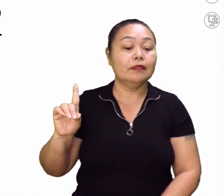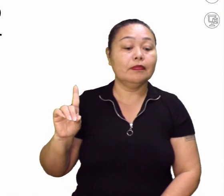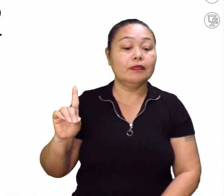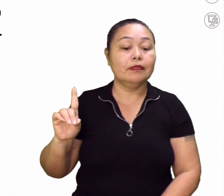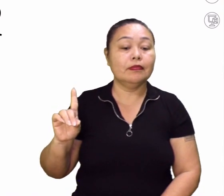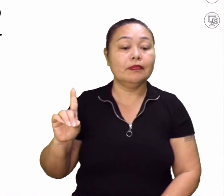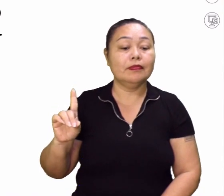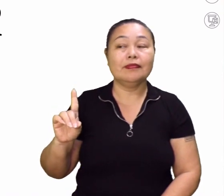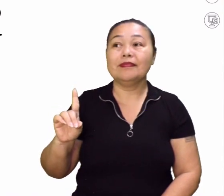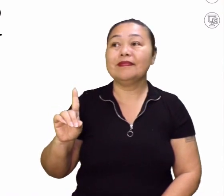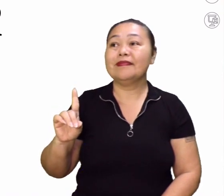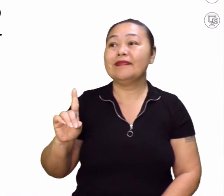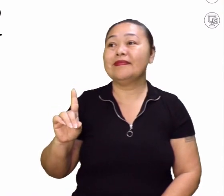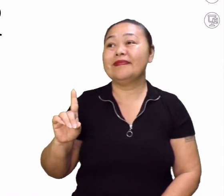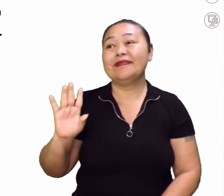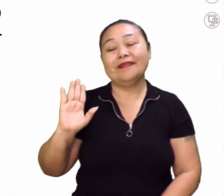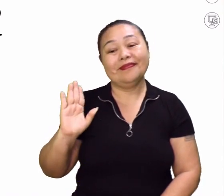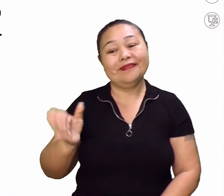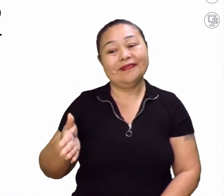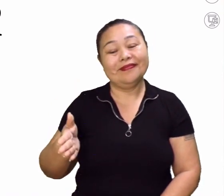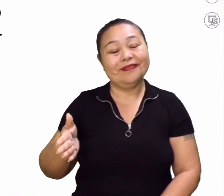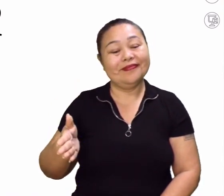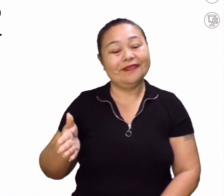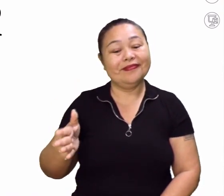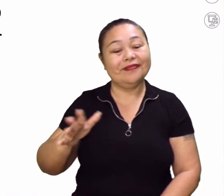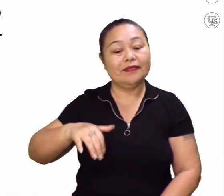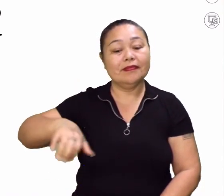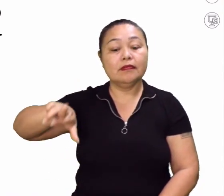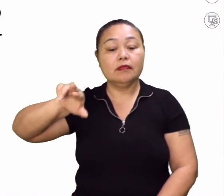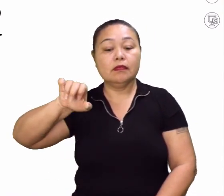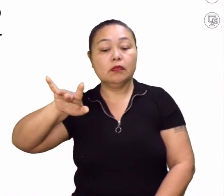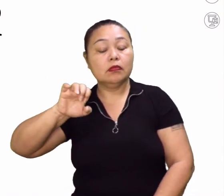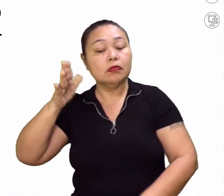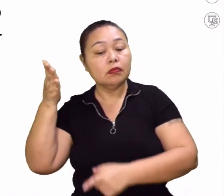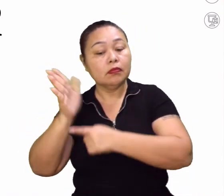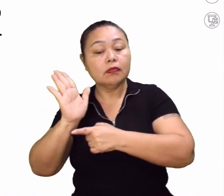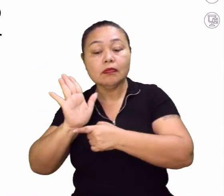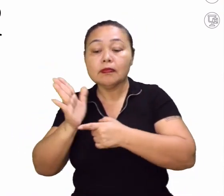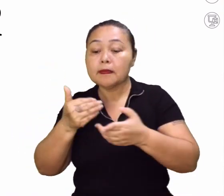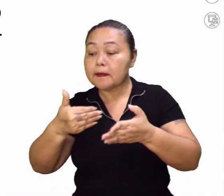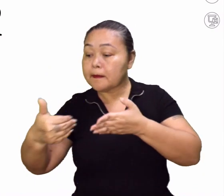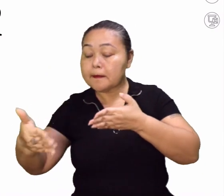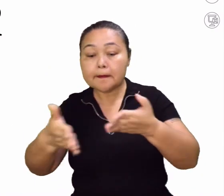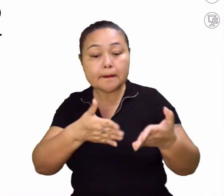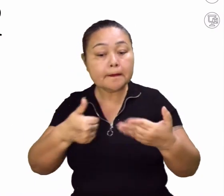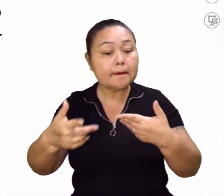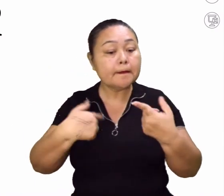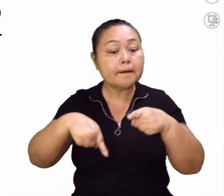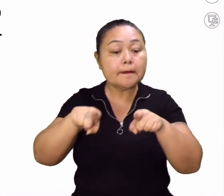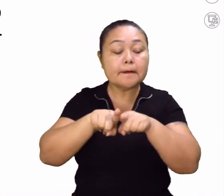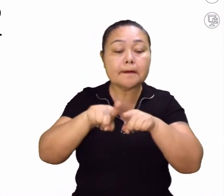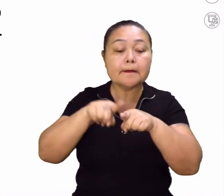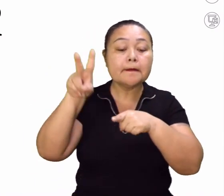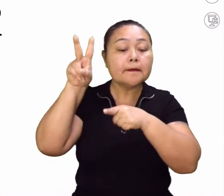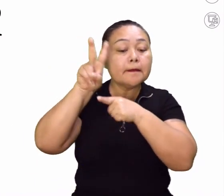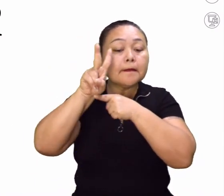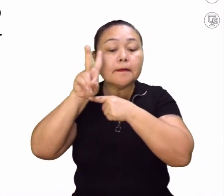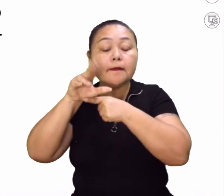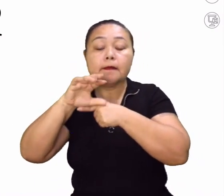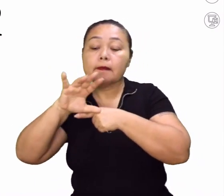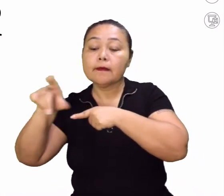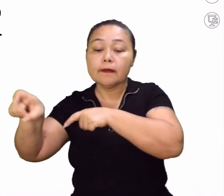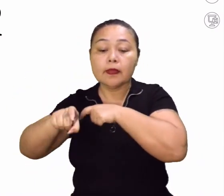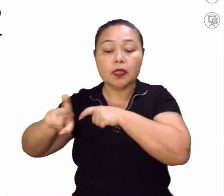Até marquei, Rogério? Marcou, já. O censureamento remoto favorece o manejo e o monitoramento das safras